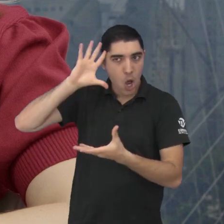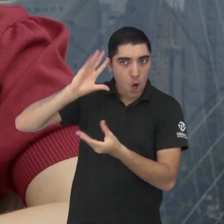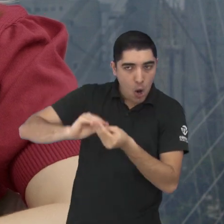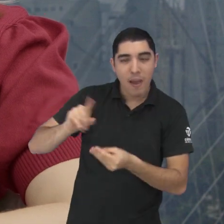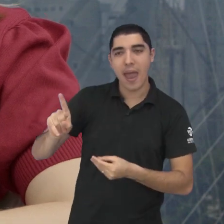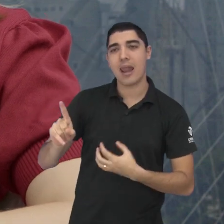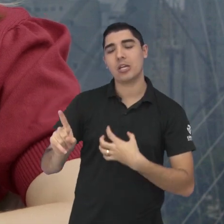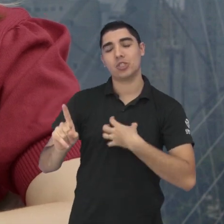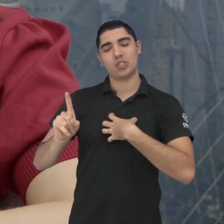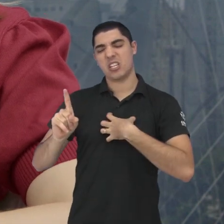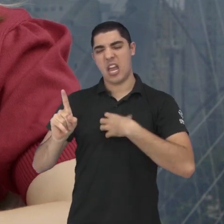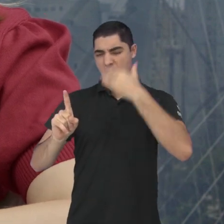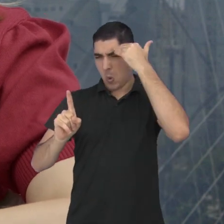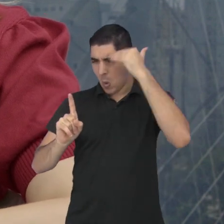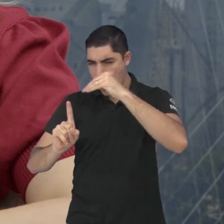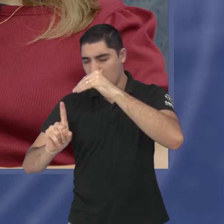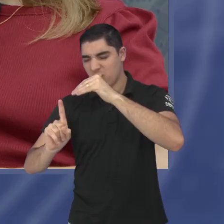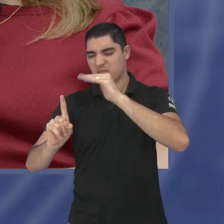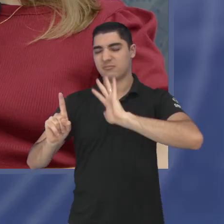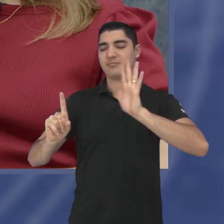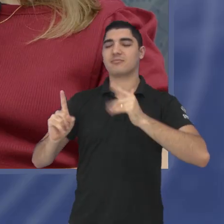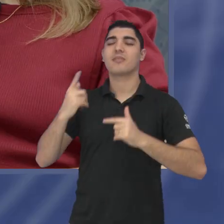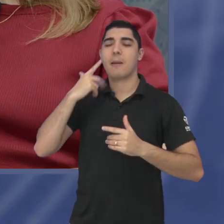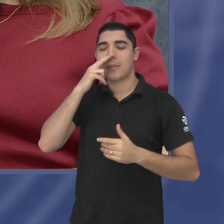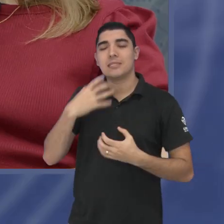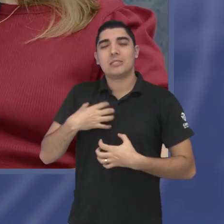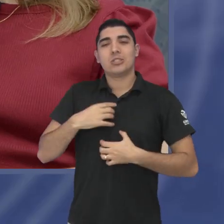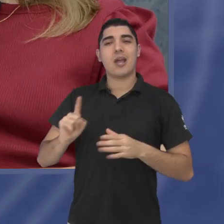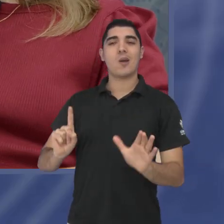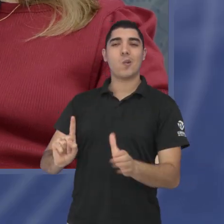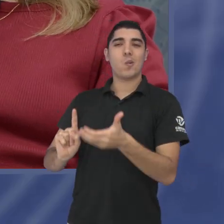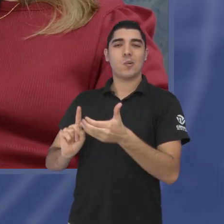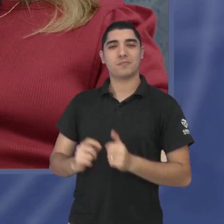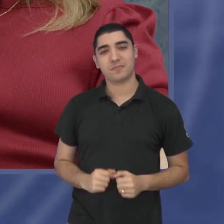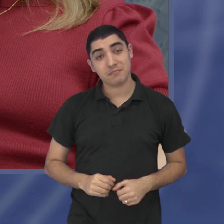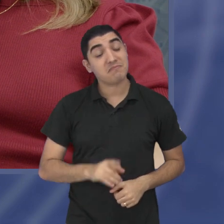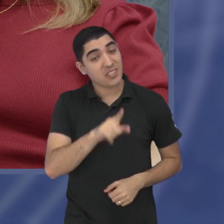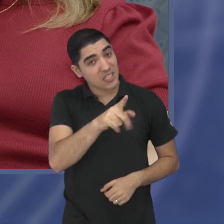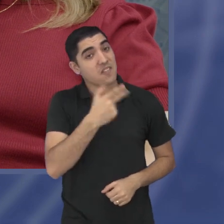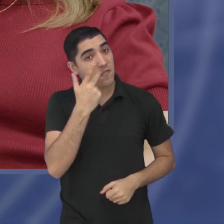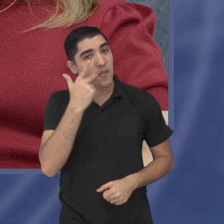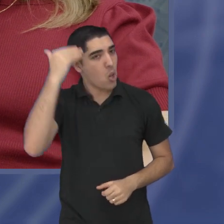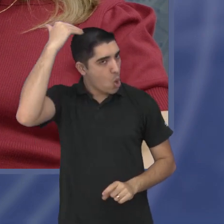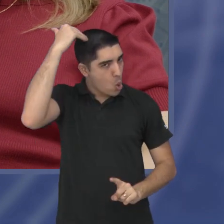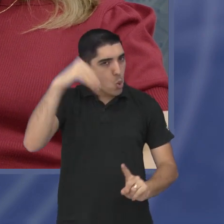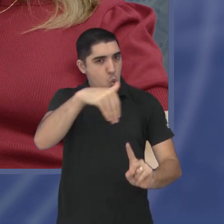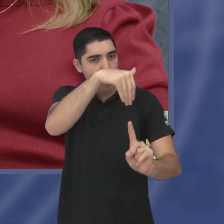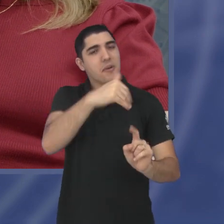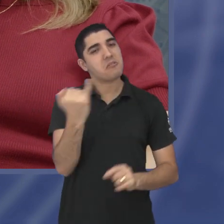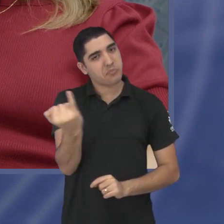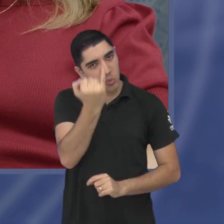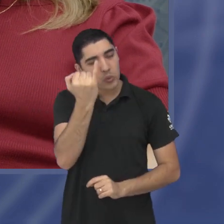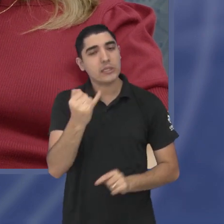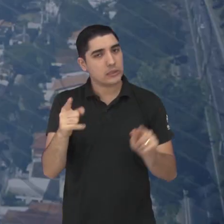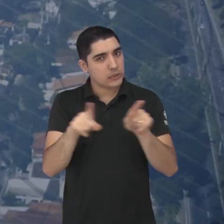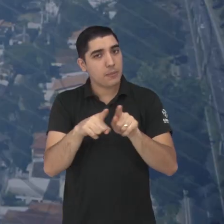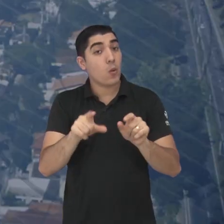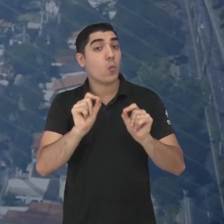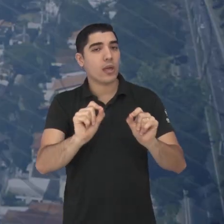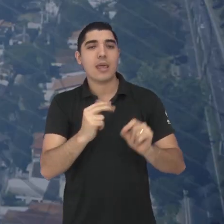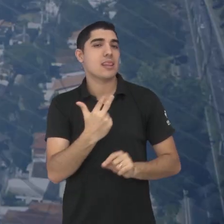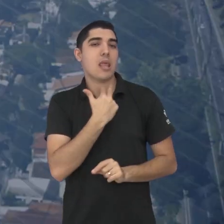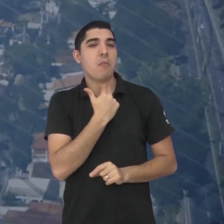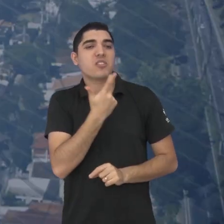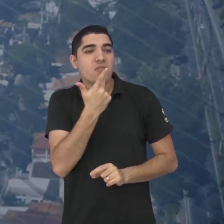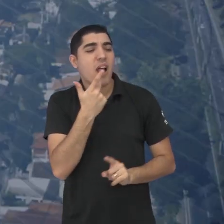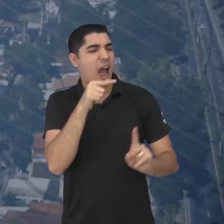né? E conseguem se acolher mais. Isso aí, você falou da culpa, né? É importante a gente também não normalizar